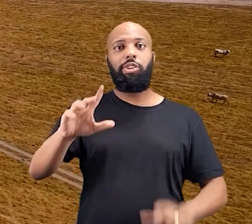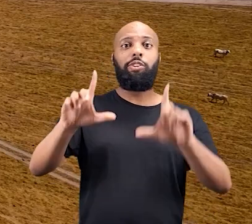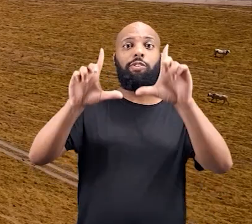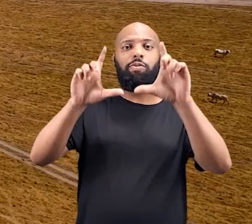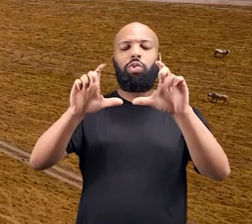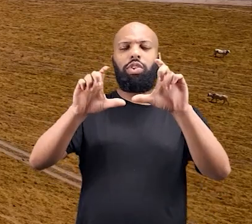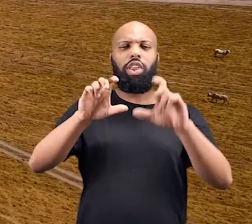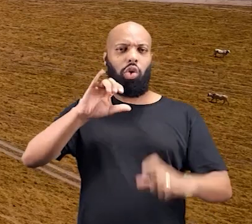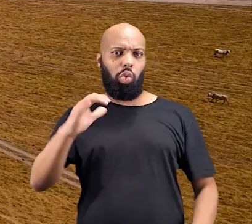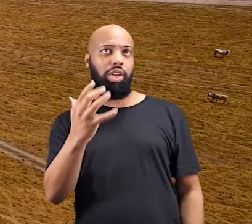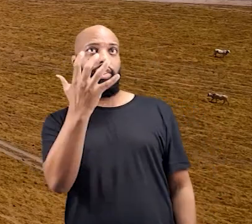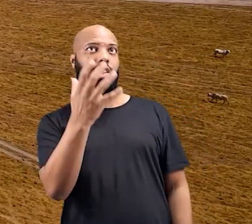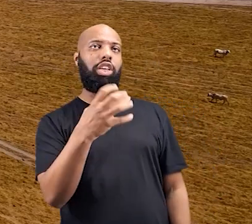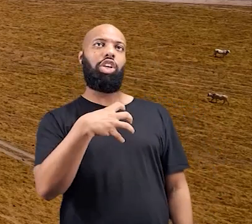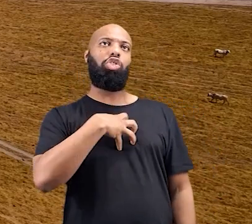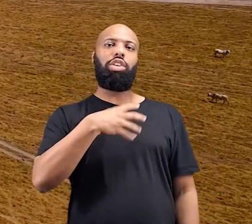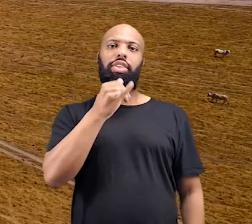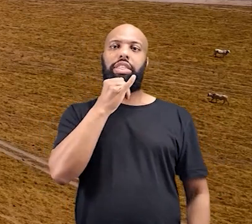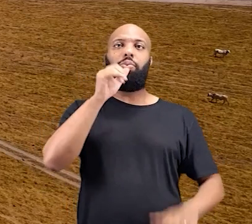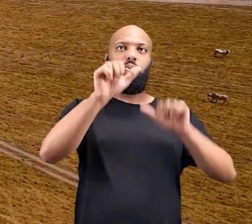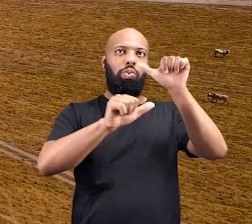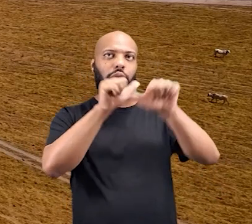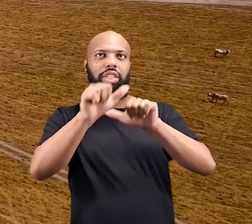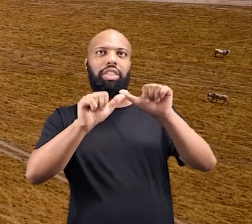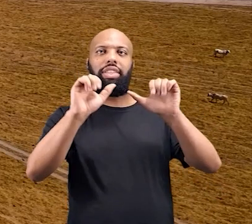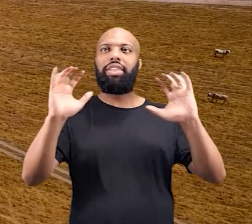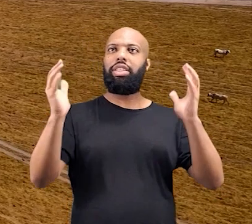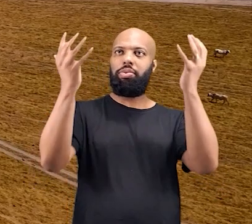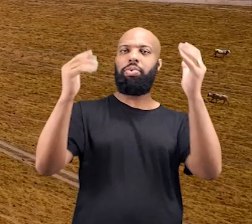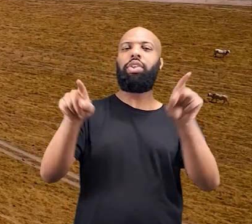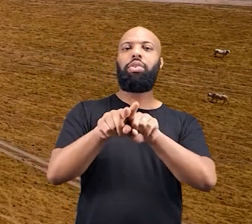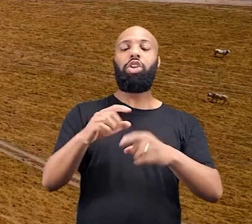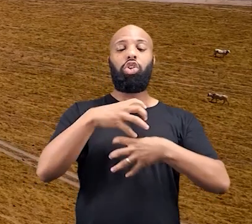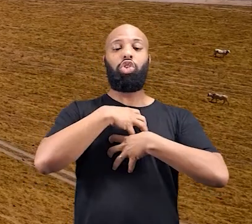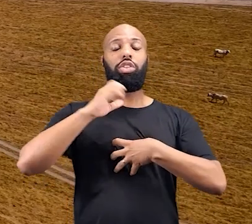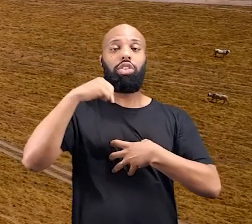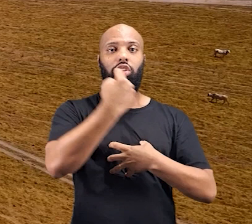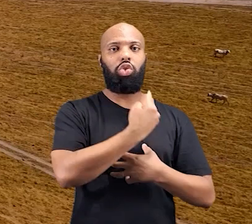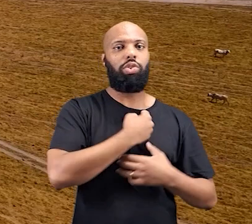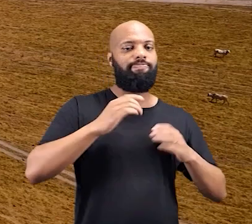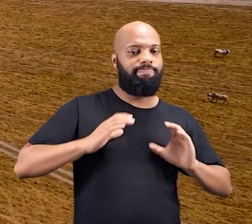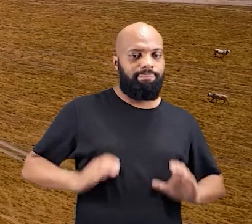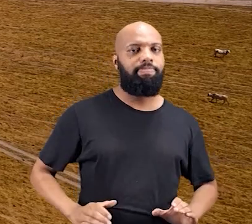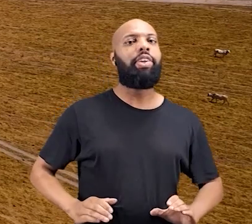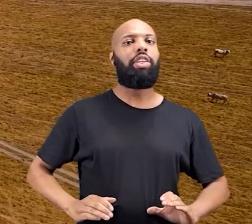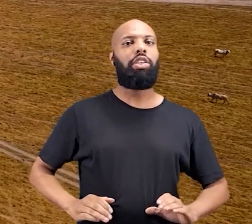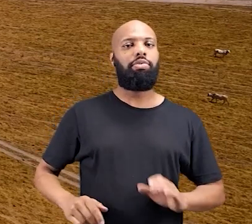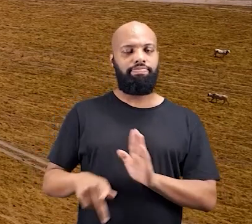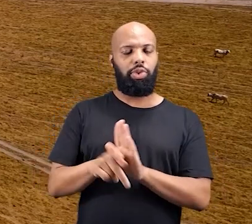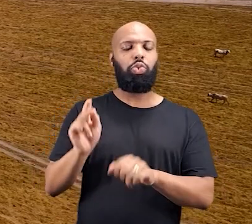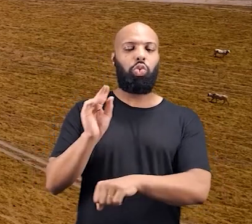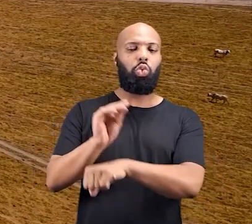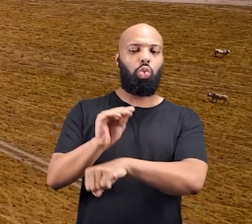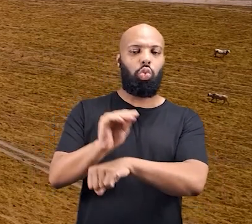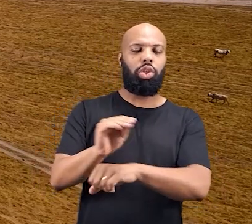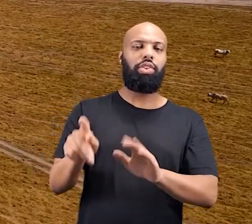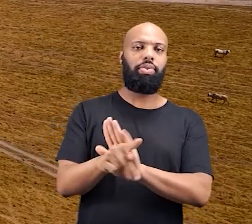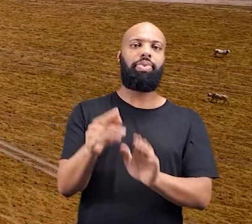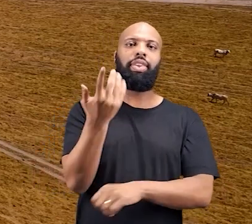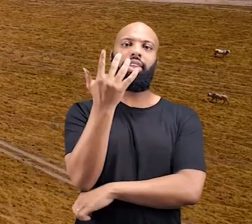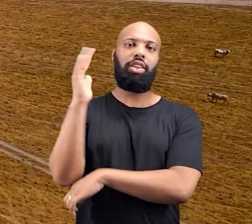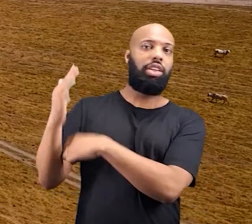aconteça no sentido das mudanças climáticas, e a maneira como a gente vem se comportando com a natureza, e como isso